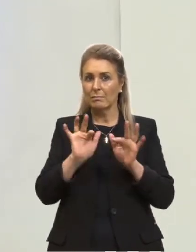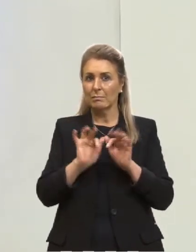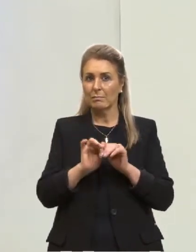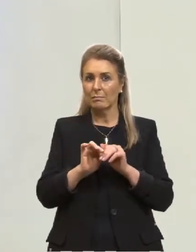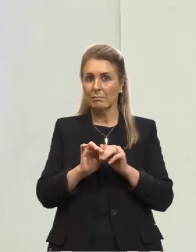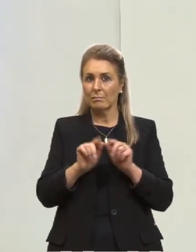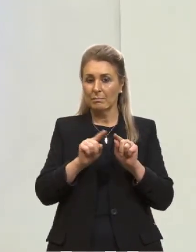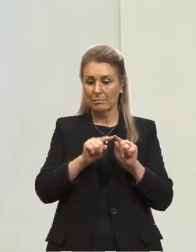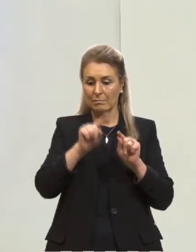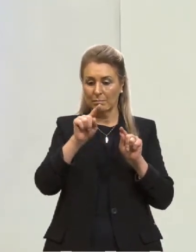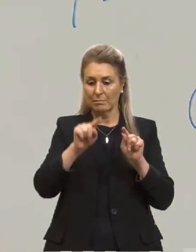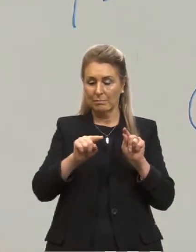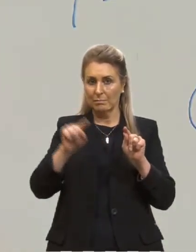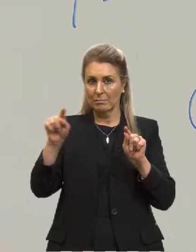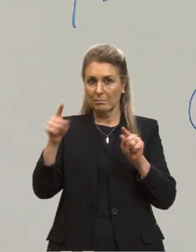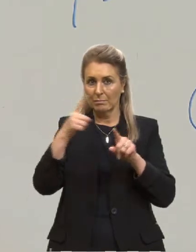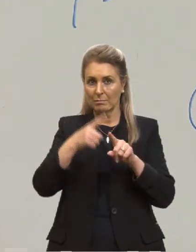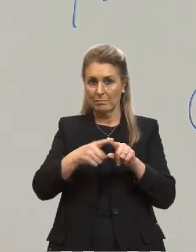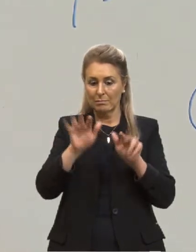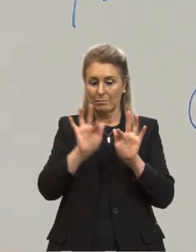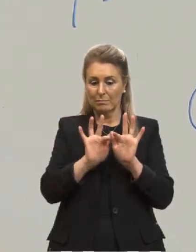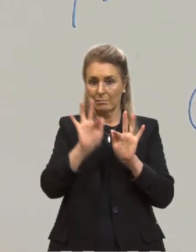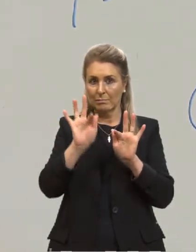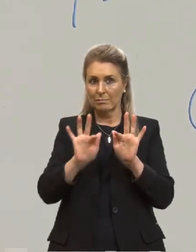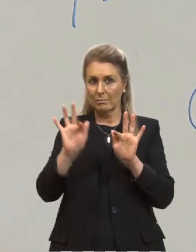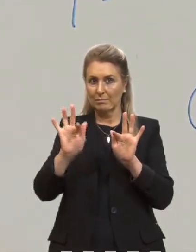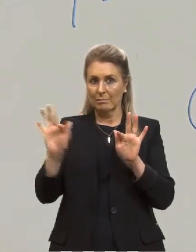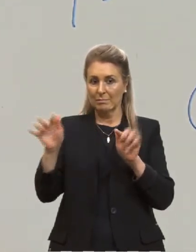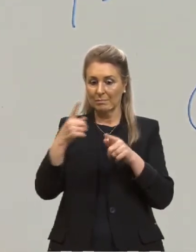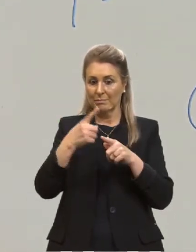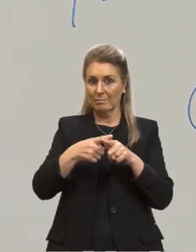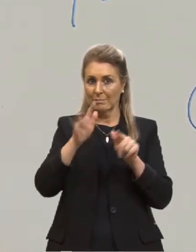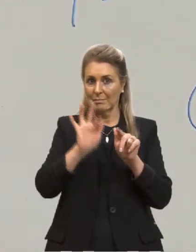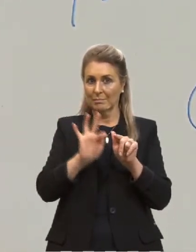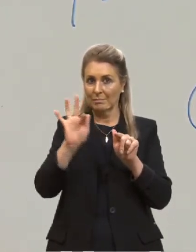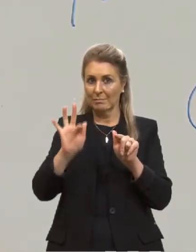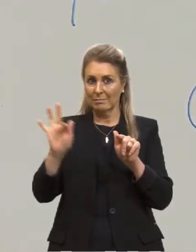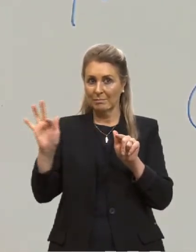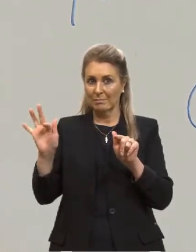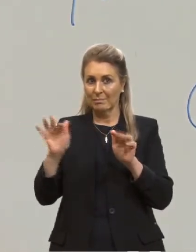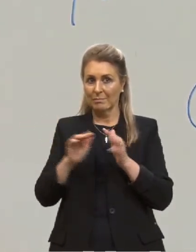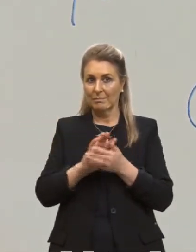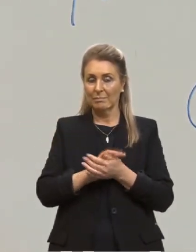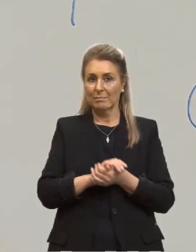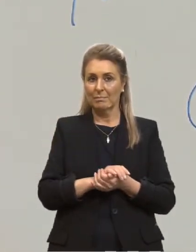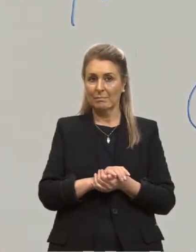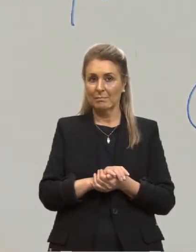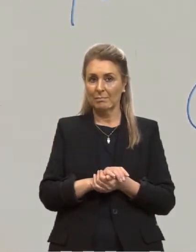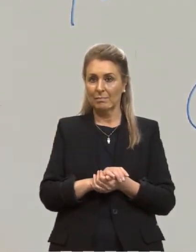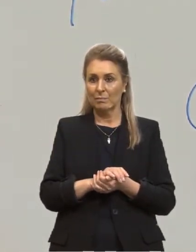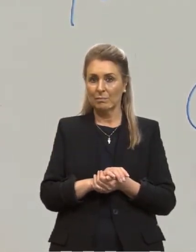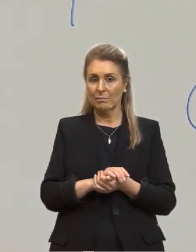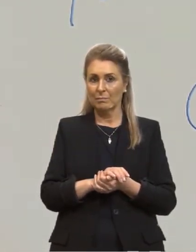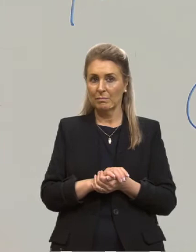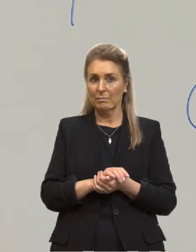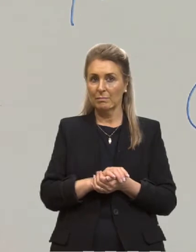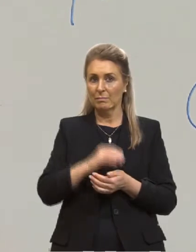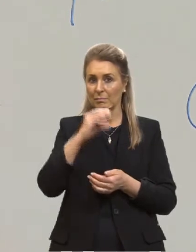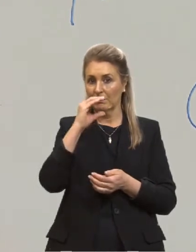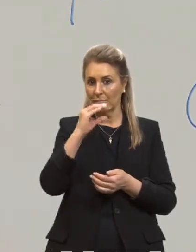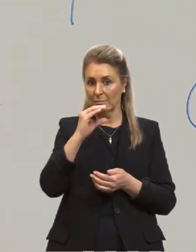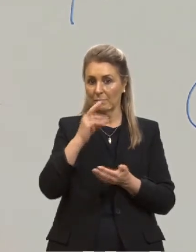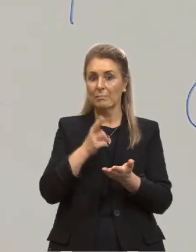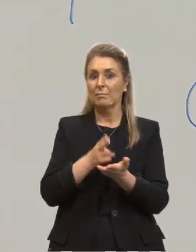comprimento de onda vezes a frequência. O comprimento de onda continua aqui, a frequência continua aqui. Se C for